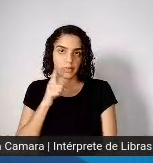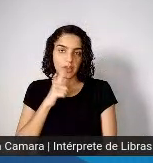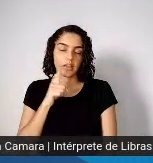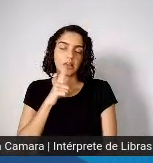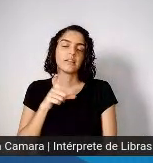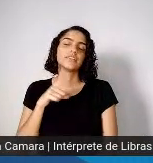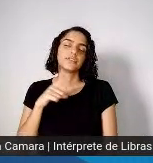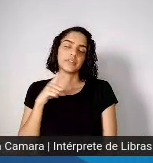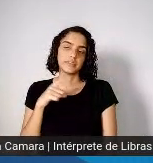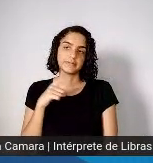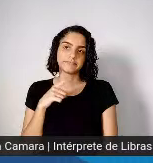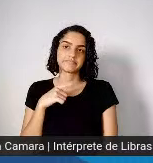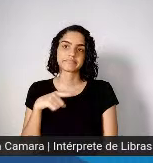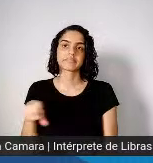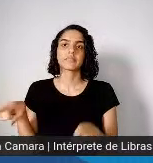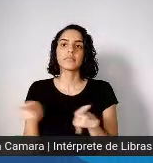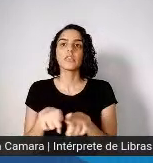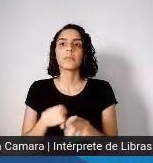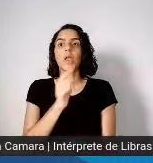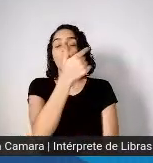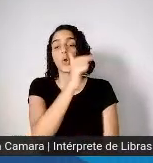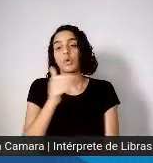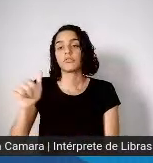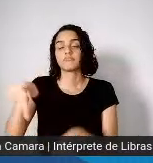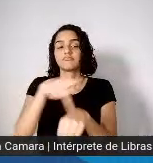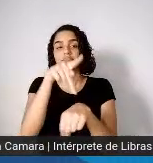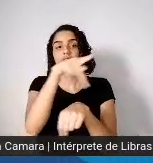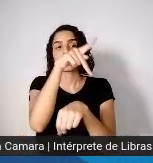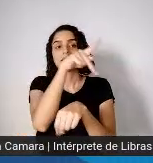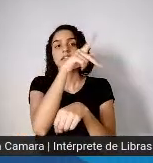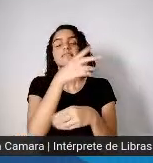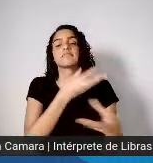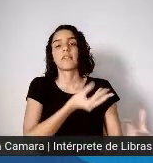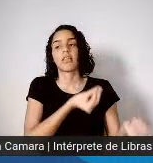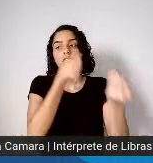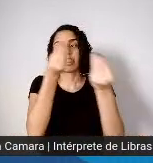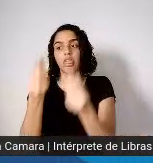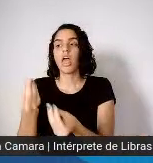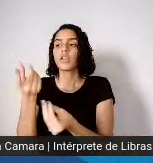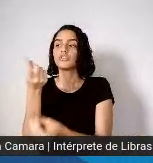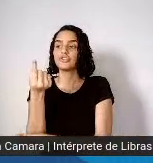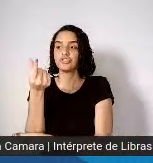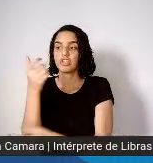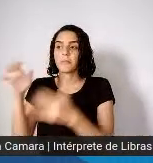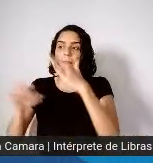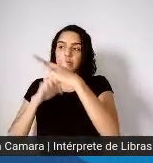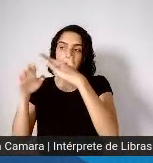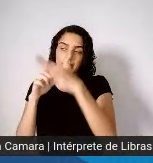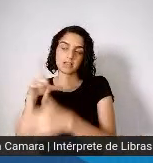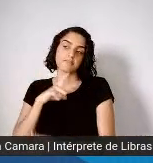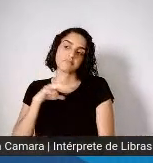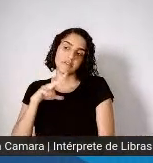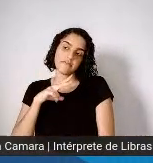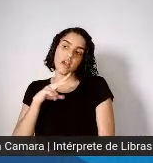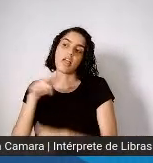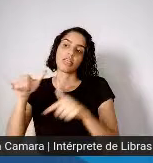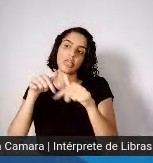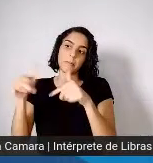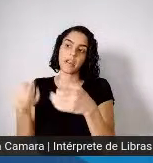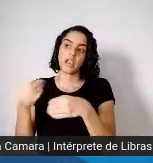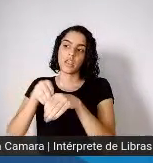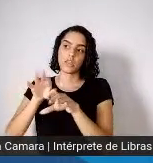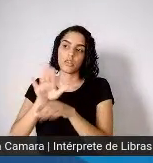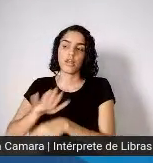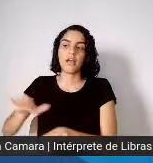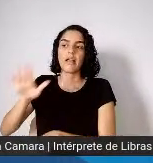foram os que mais aportaram recursos para as empresas privadas. E aí fica uma questão provocativa, como é que